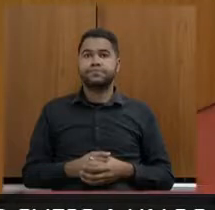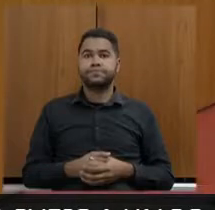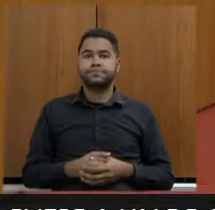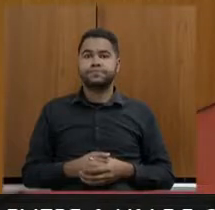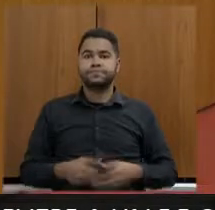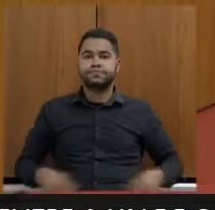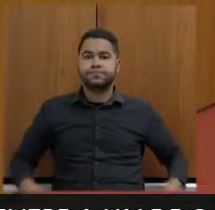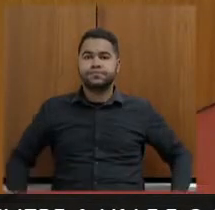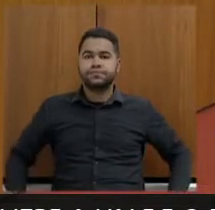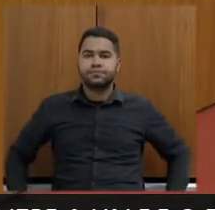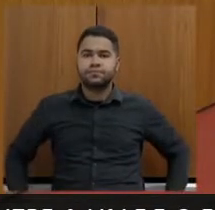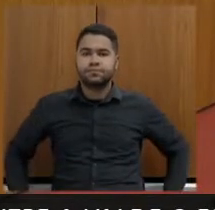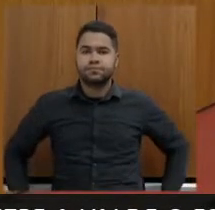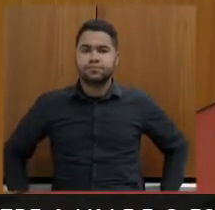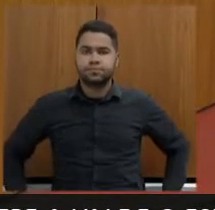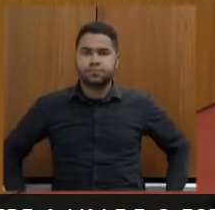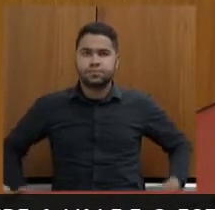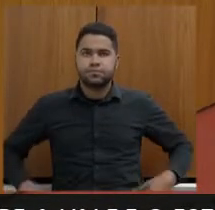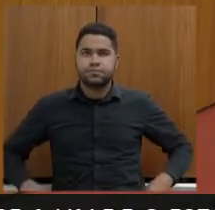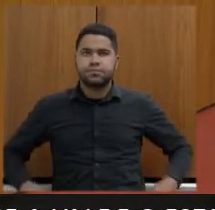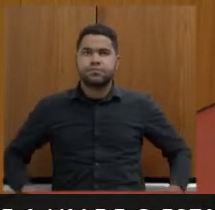Fica à vontade, secretário. Ok.